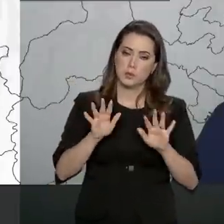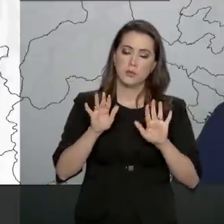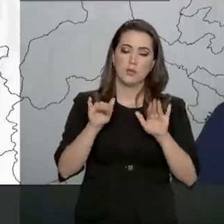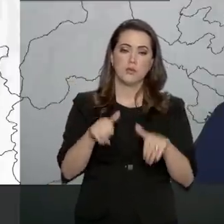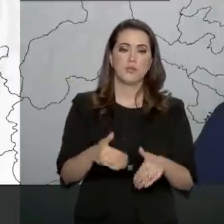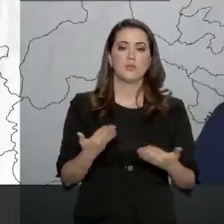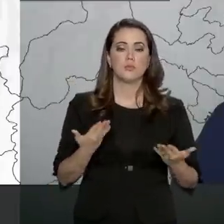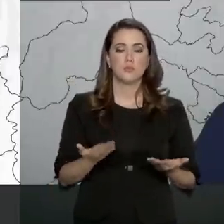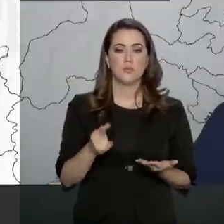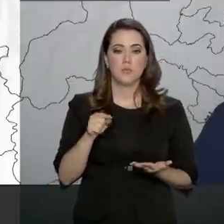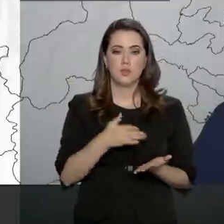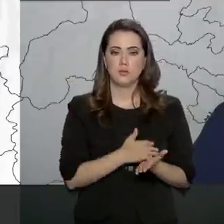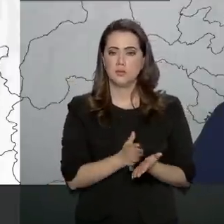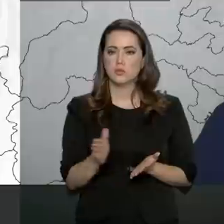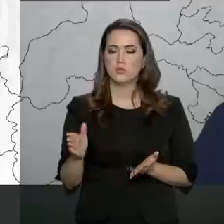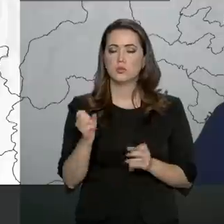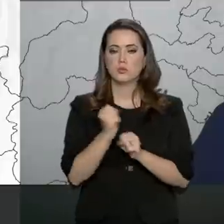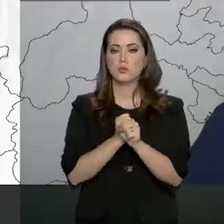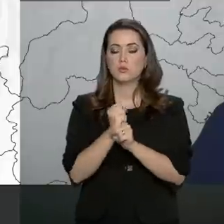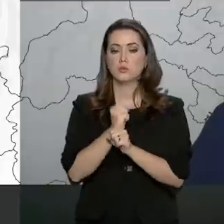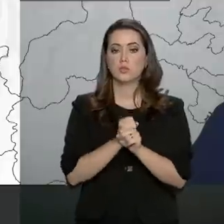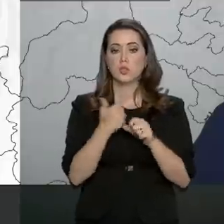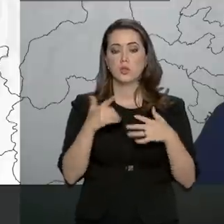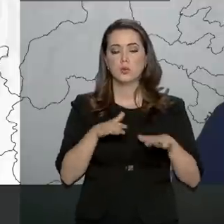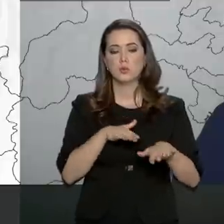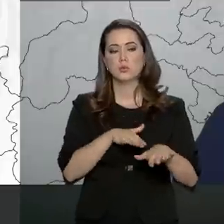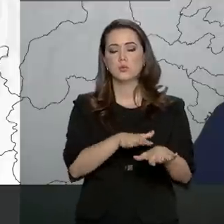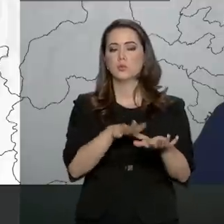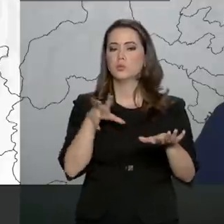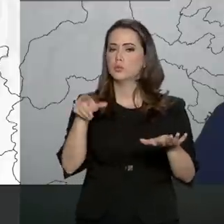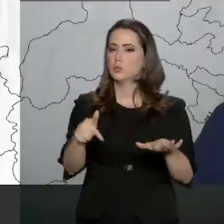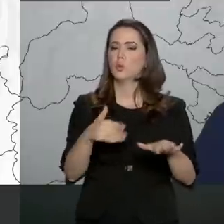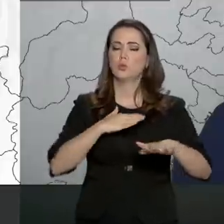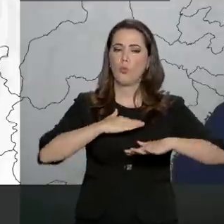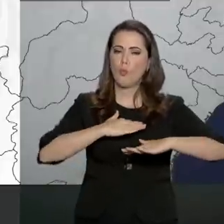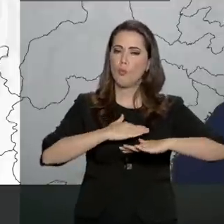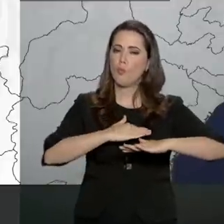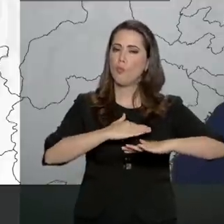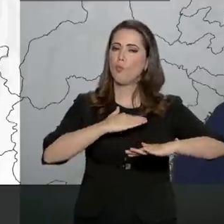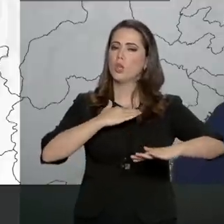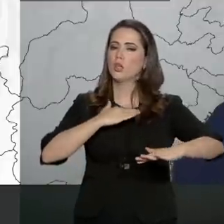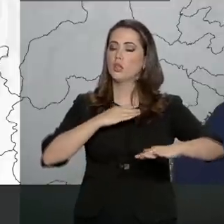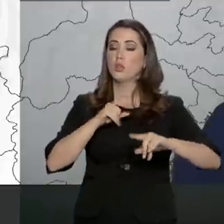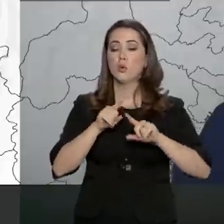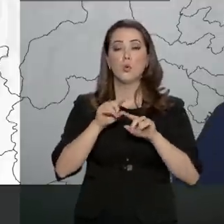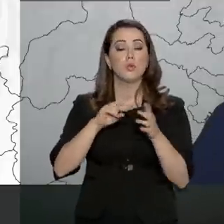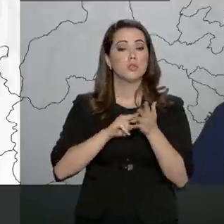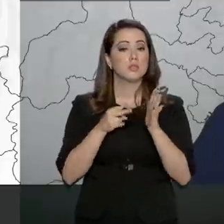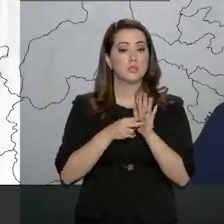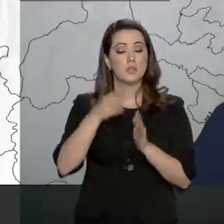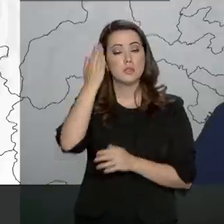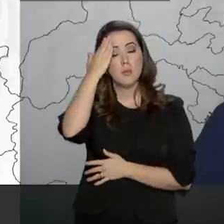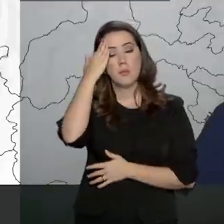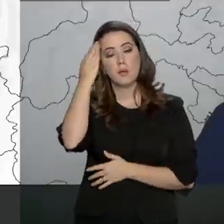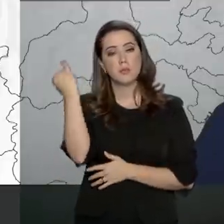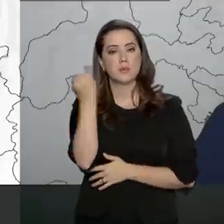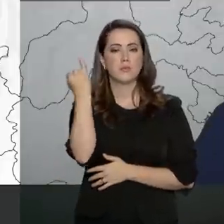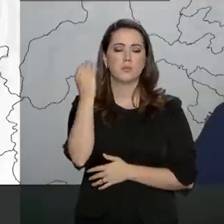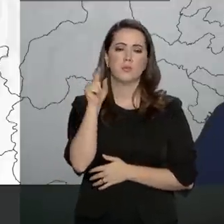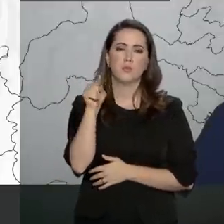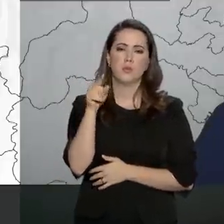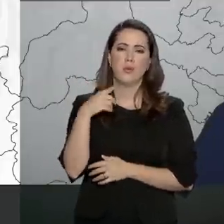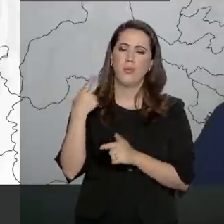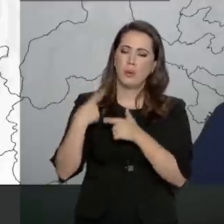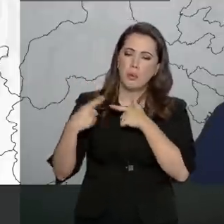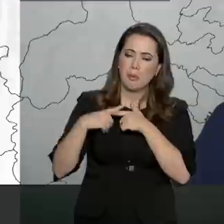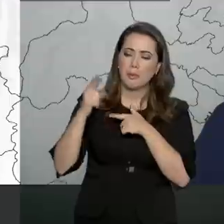final deste ano, que a estrada esteja totalmente pavimentada. Ou seja, sabemos do transtorno que